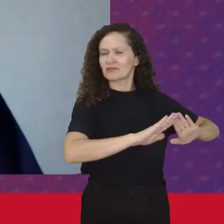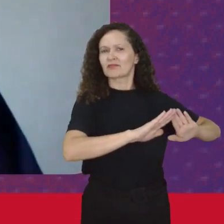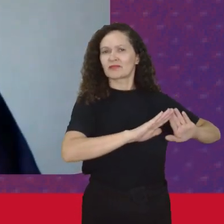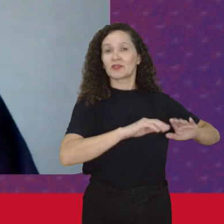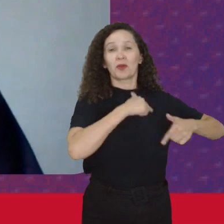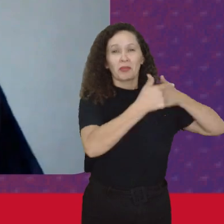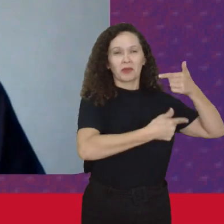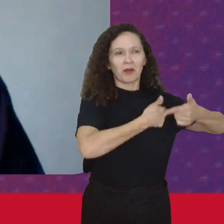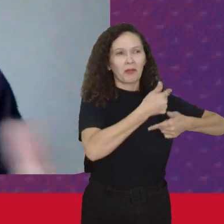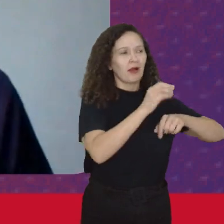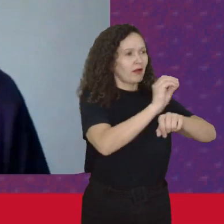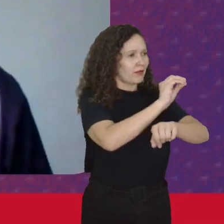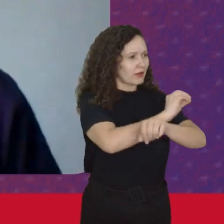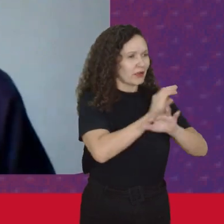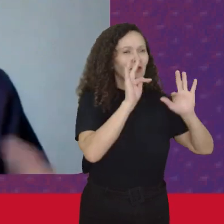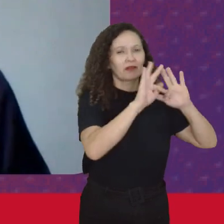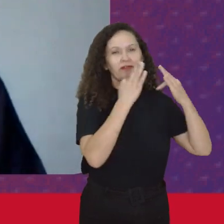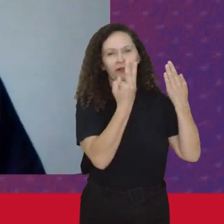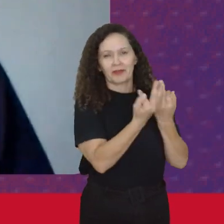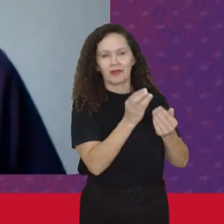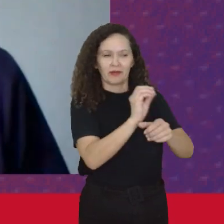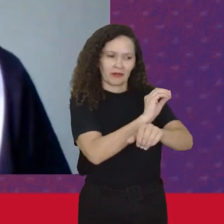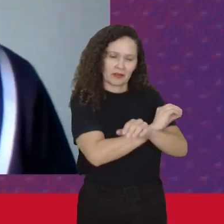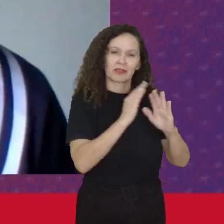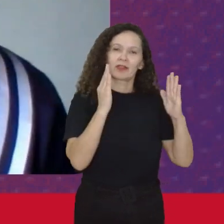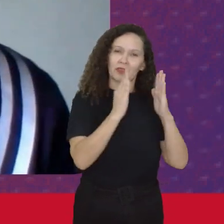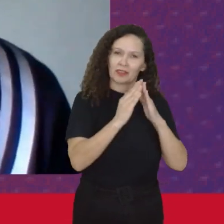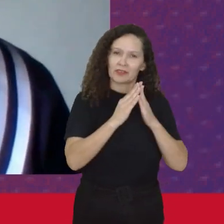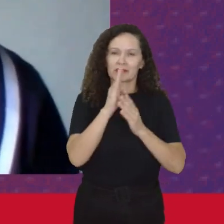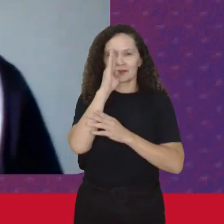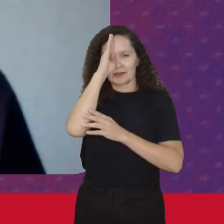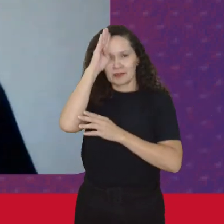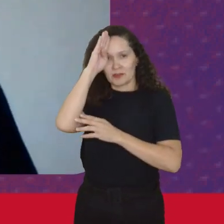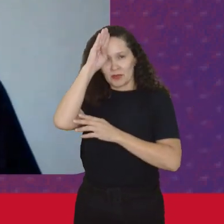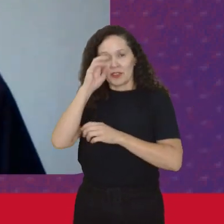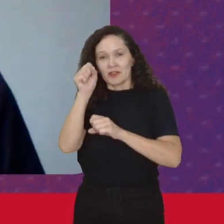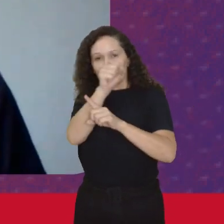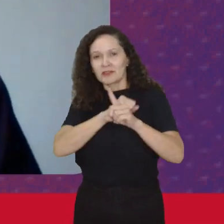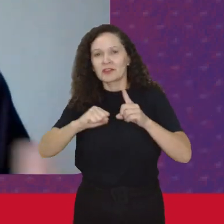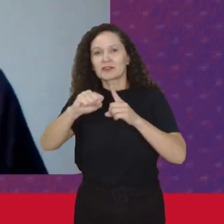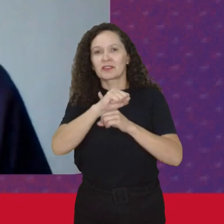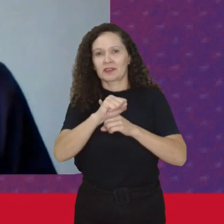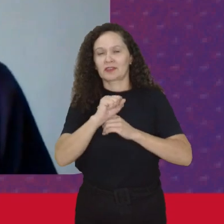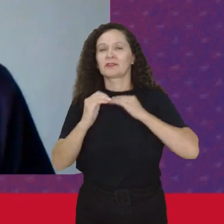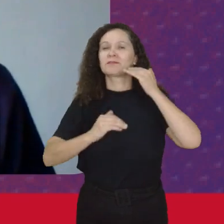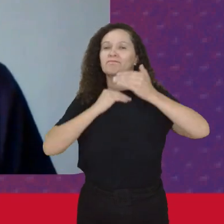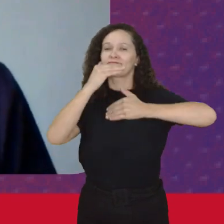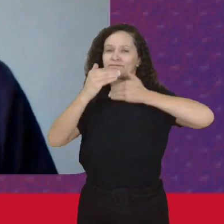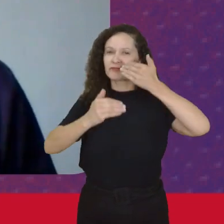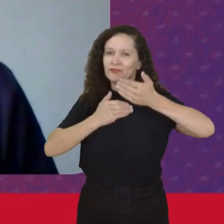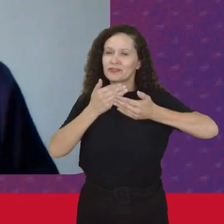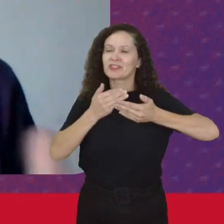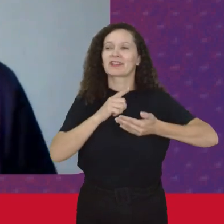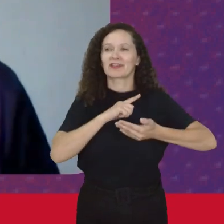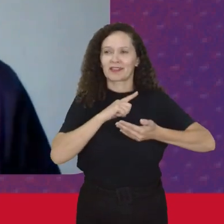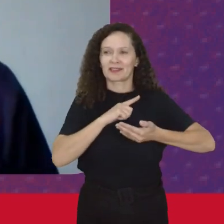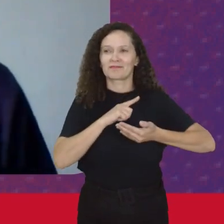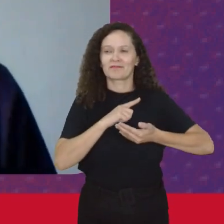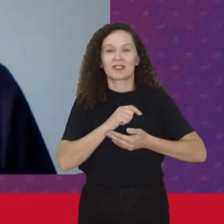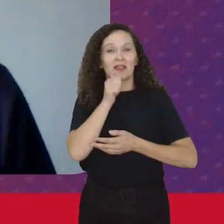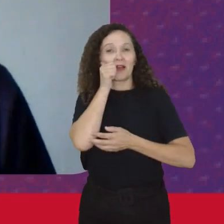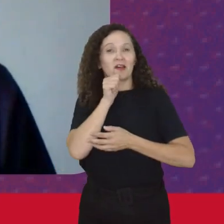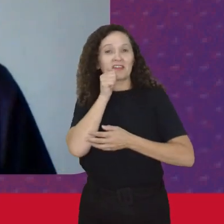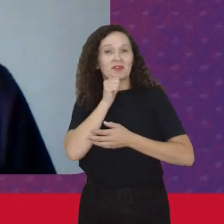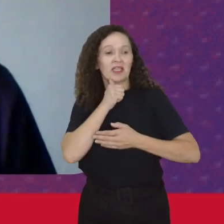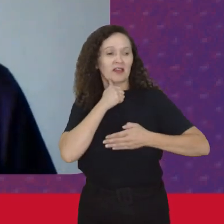trabalho doméstico Em um momento Que ainda Principalmente Nessas sociedades Desenvolvidas Grande parte das mulheres Não estavam